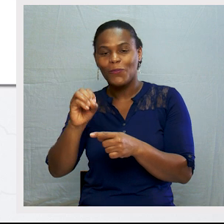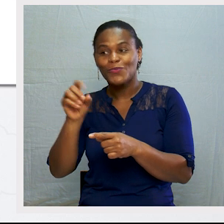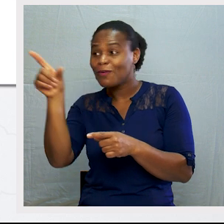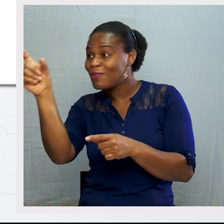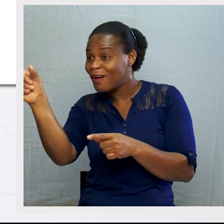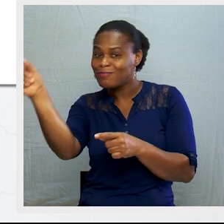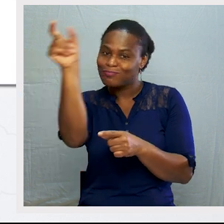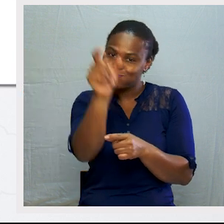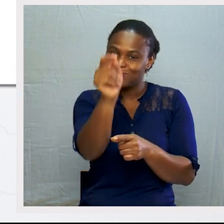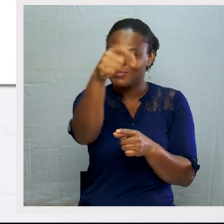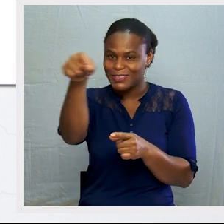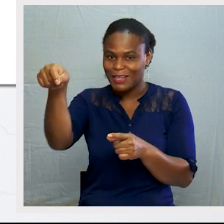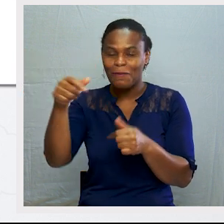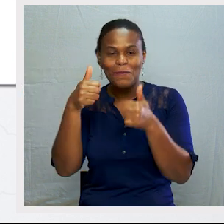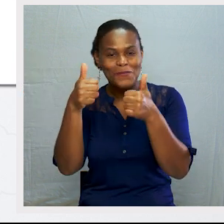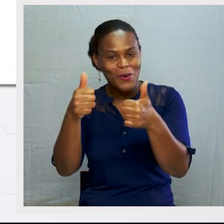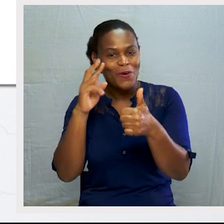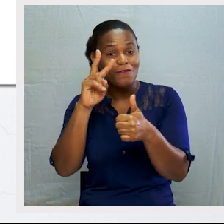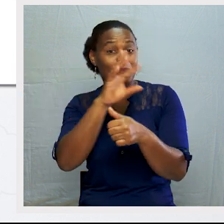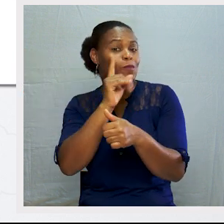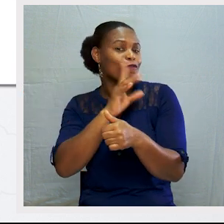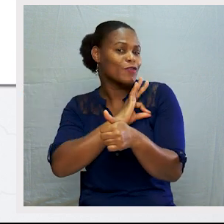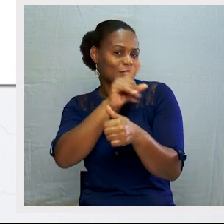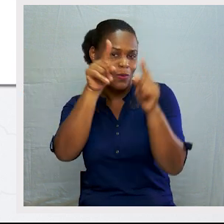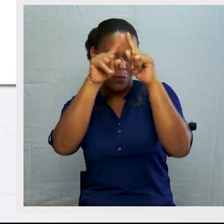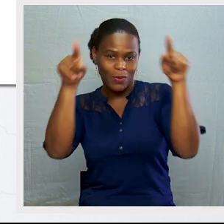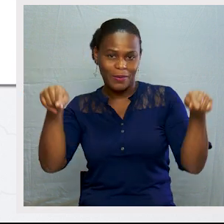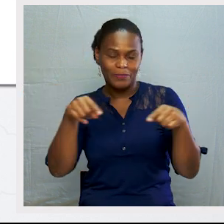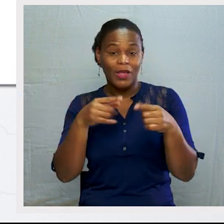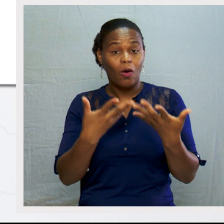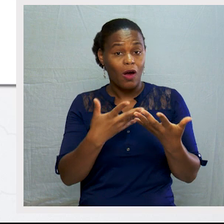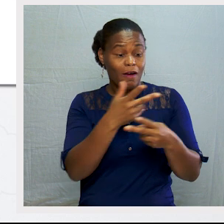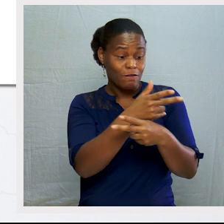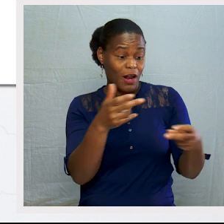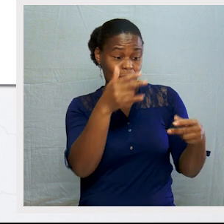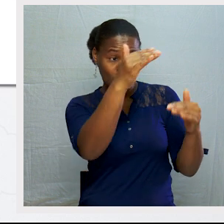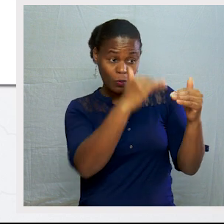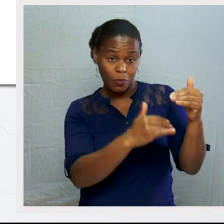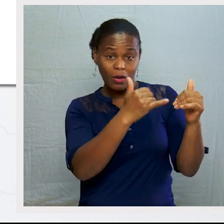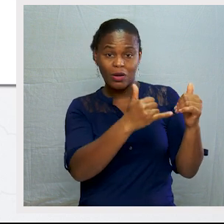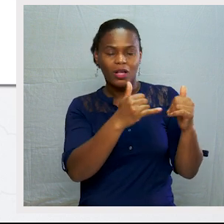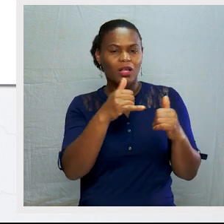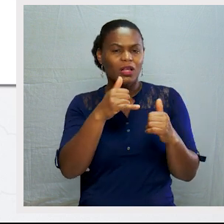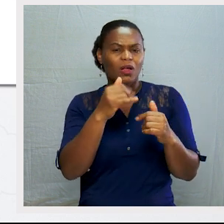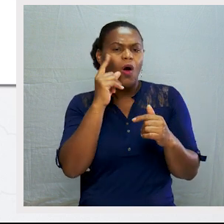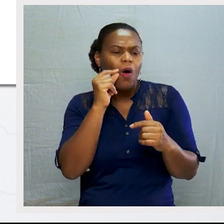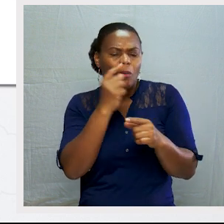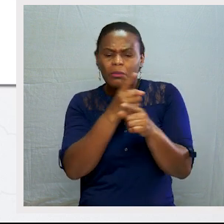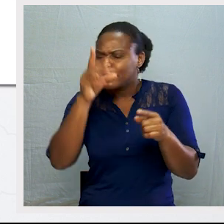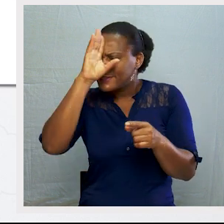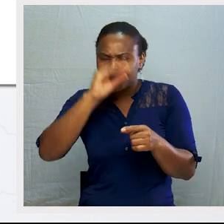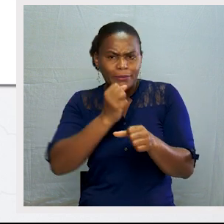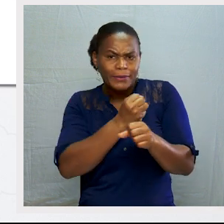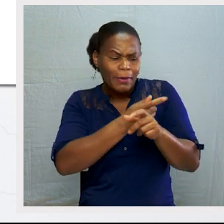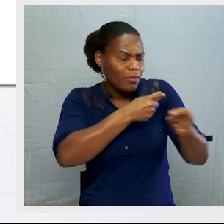Vamos ver agora a segunda frase. Os homens eram porque não sabiam cultivar a terra.